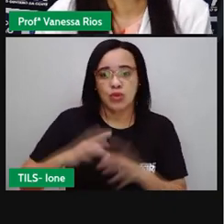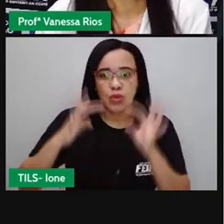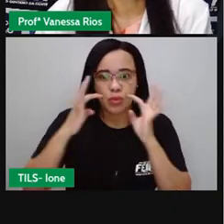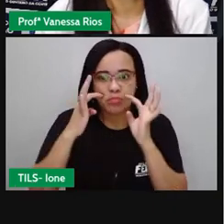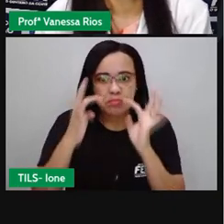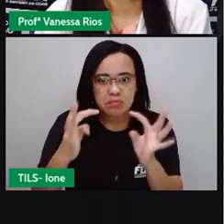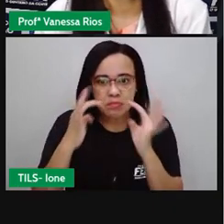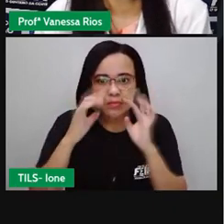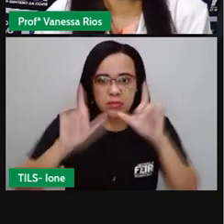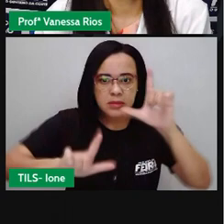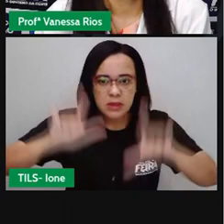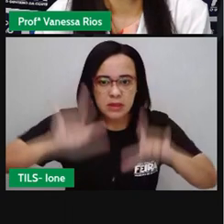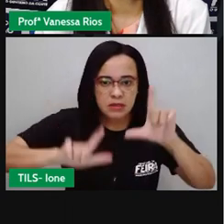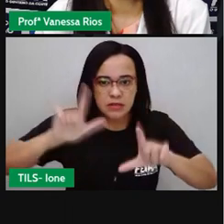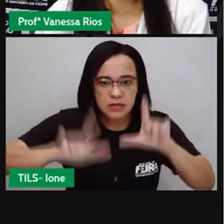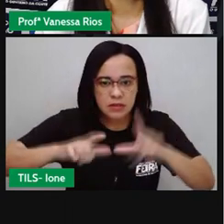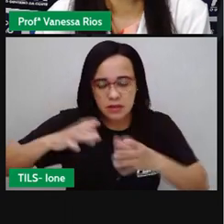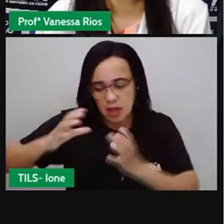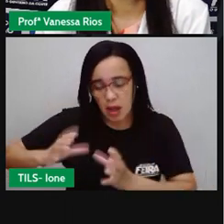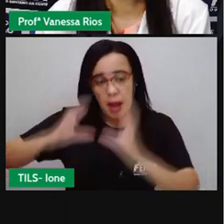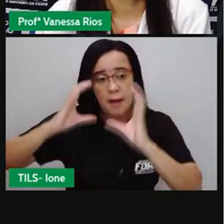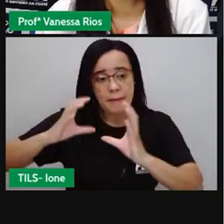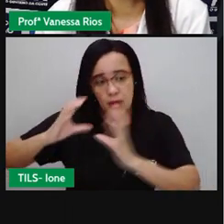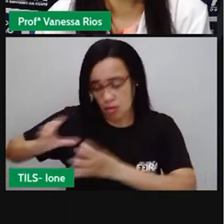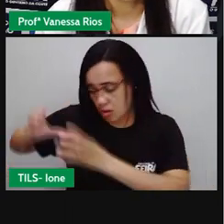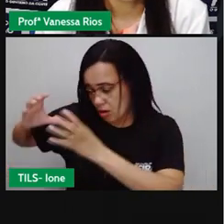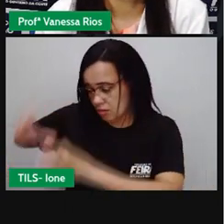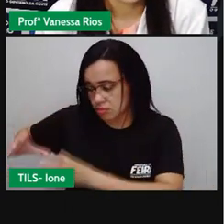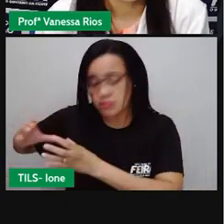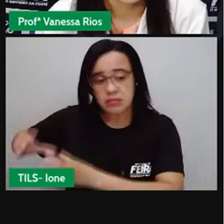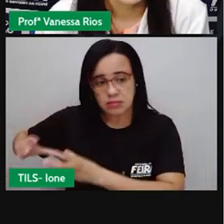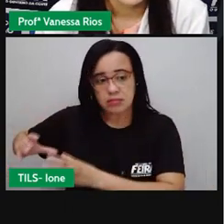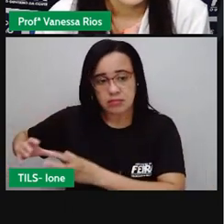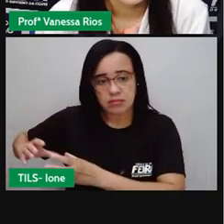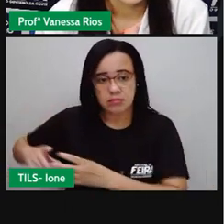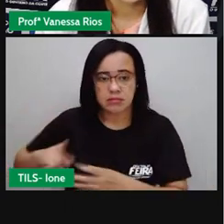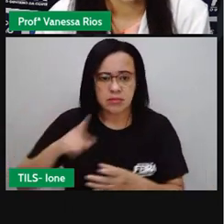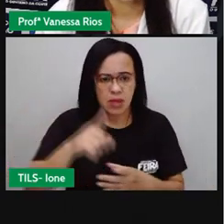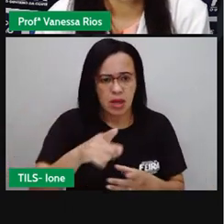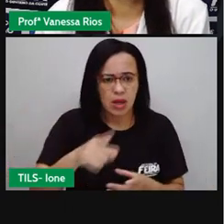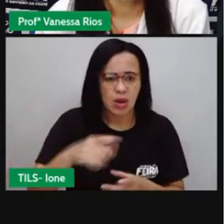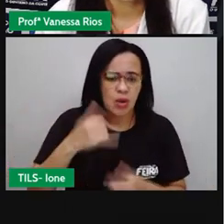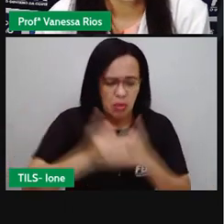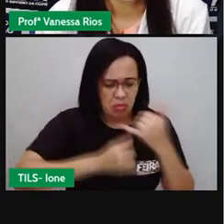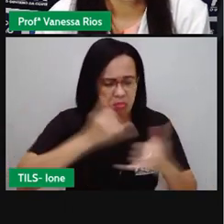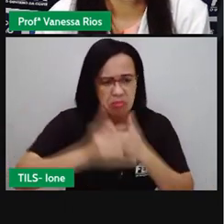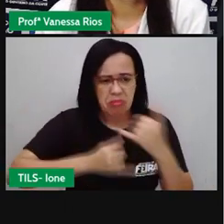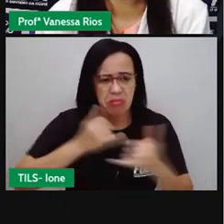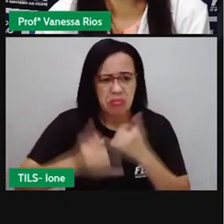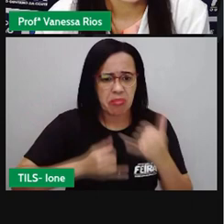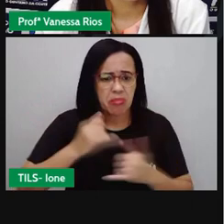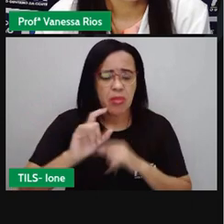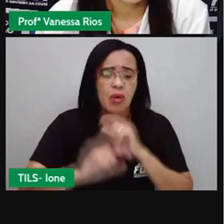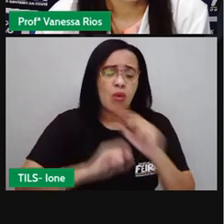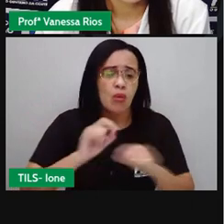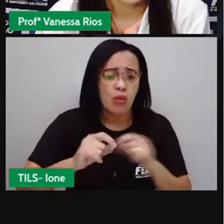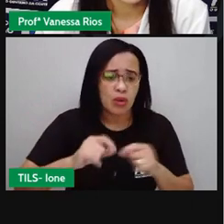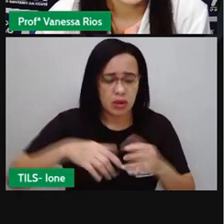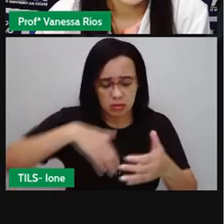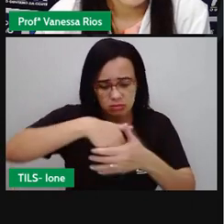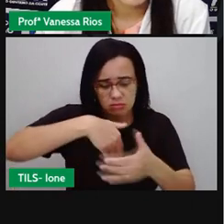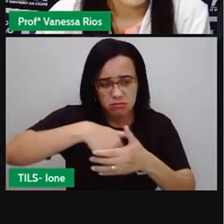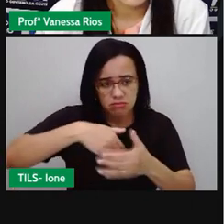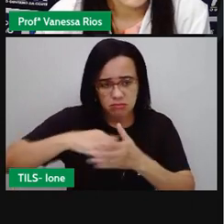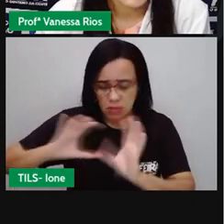os controles de um videogame algo chamado Monster Baú em que times de monstrinhos disputavam a